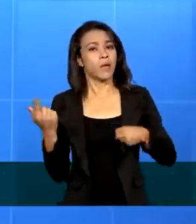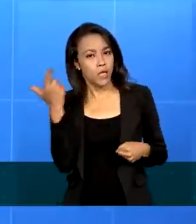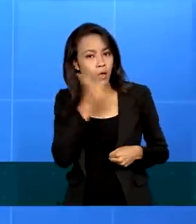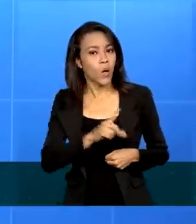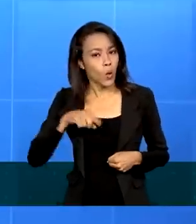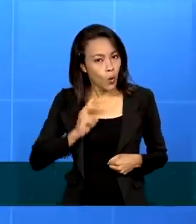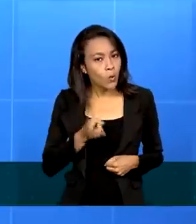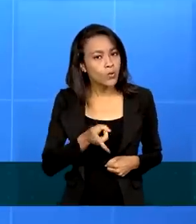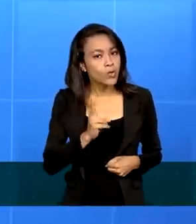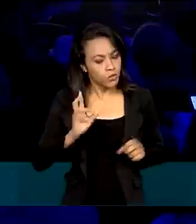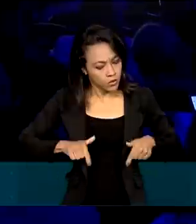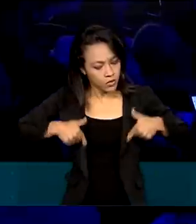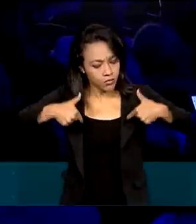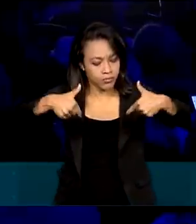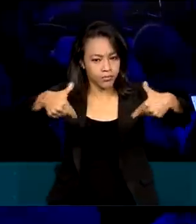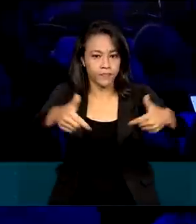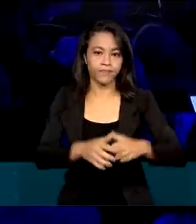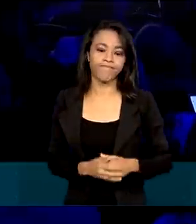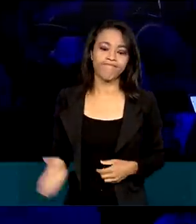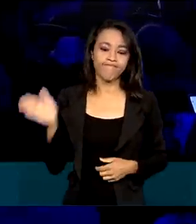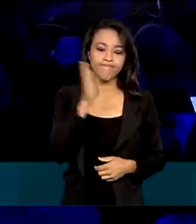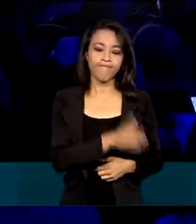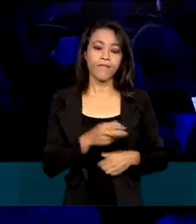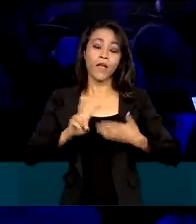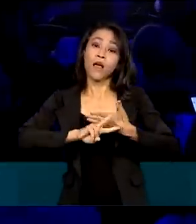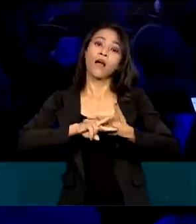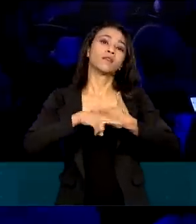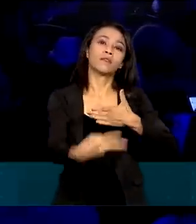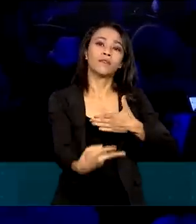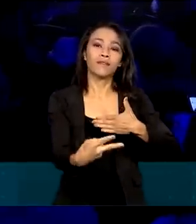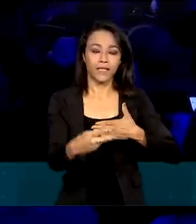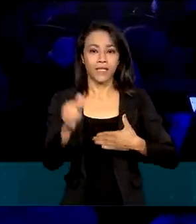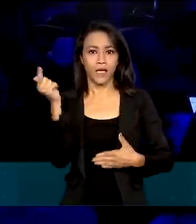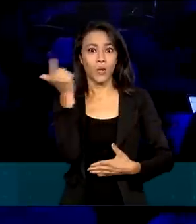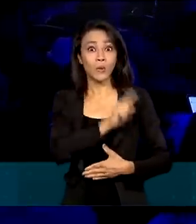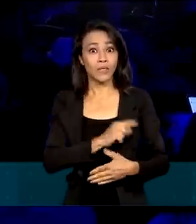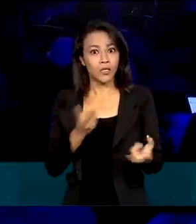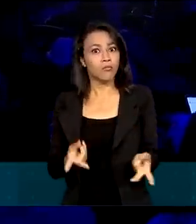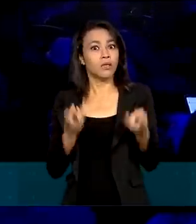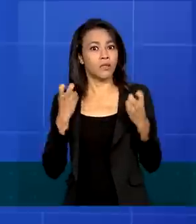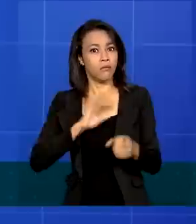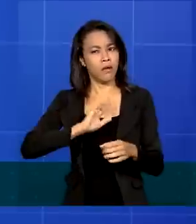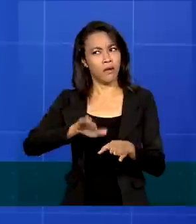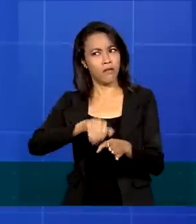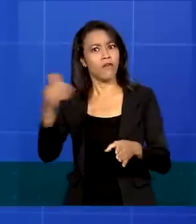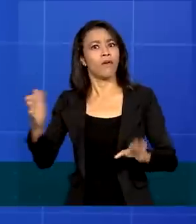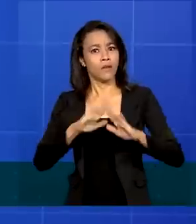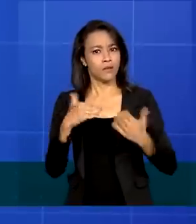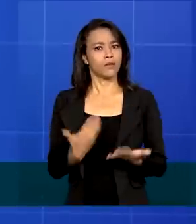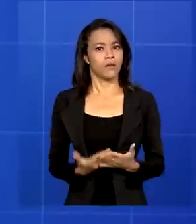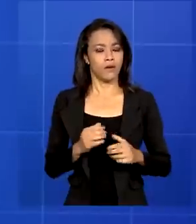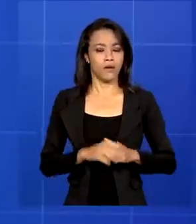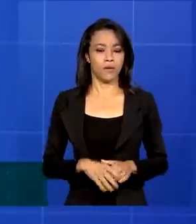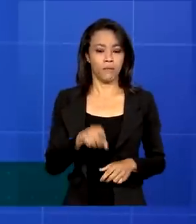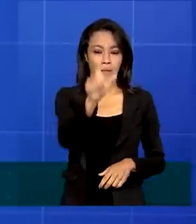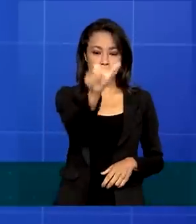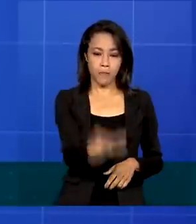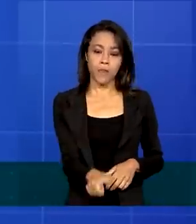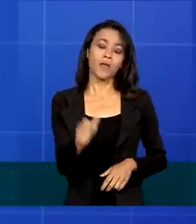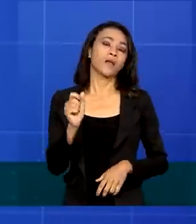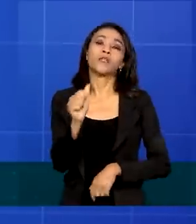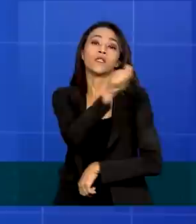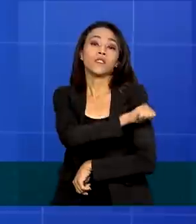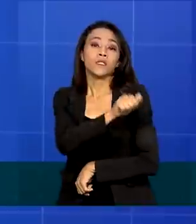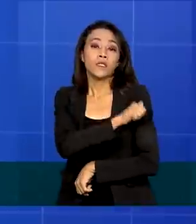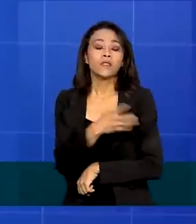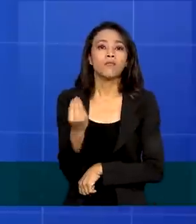ações concretas. Os impactos do programa são sentidos além da sala de aula. Sou do estado do Rio de Janeiro que tem muita